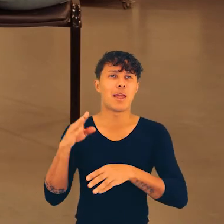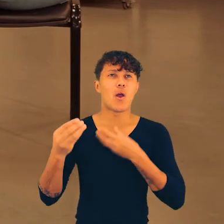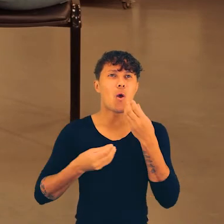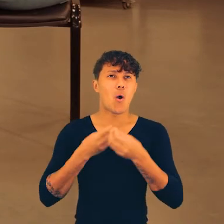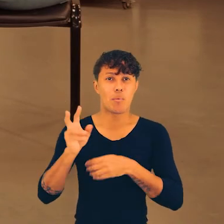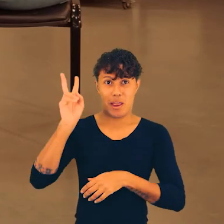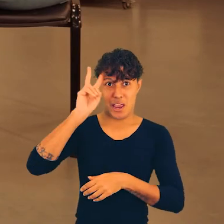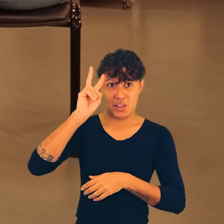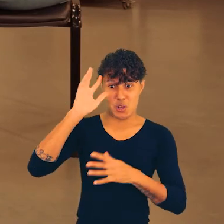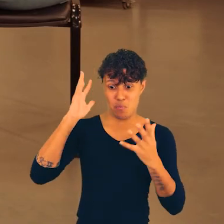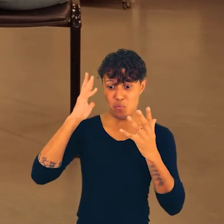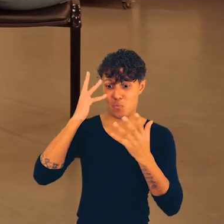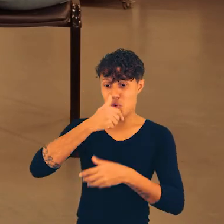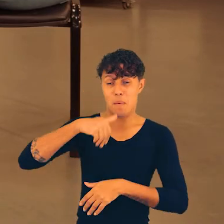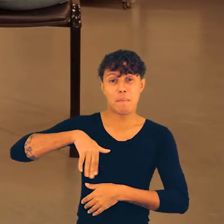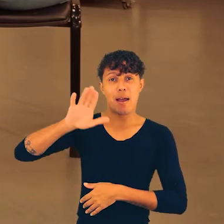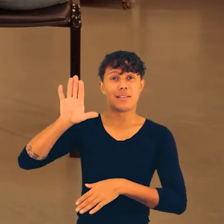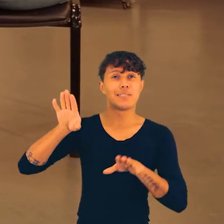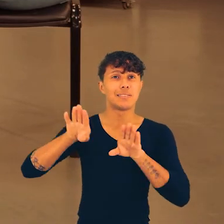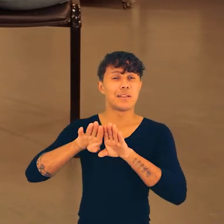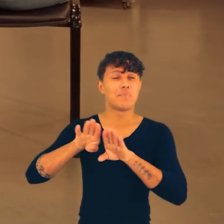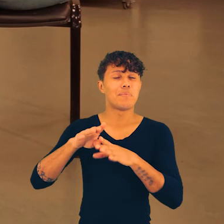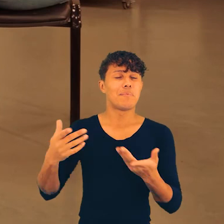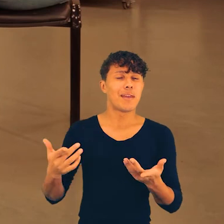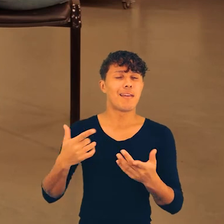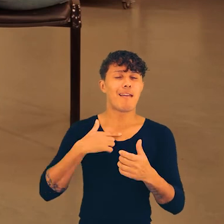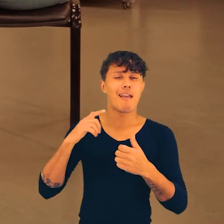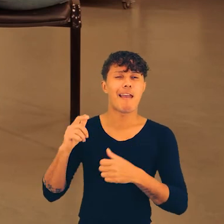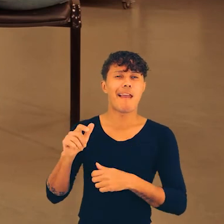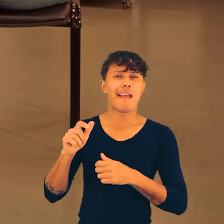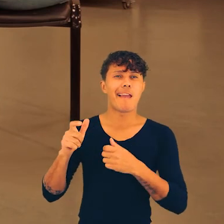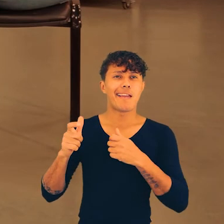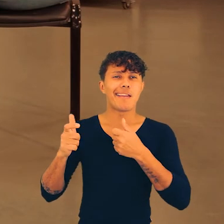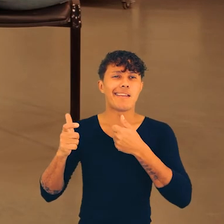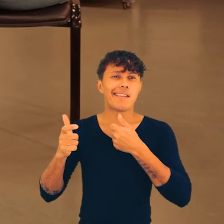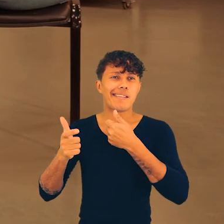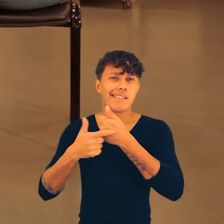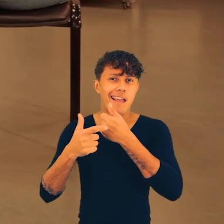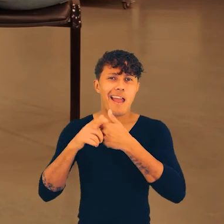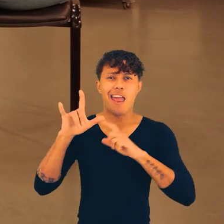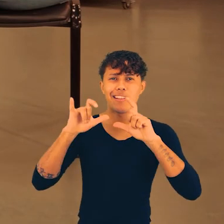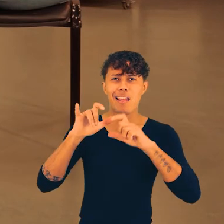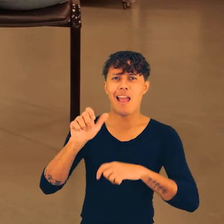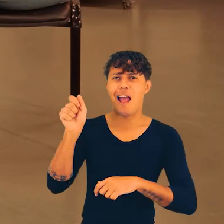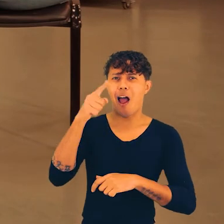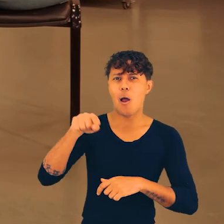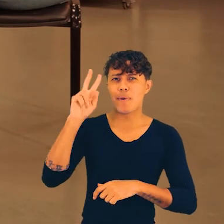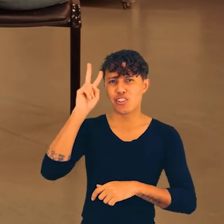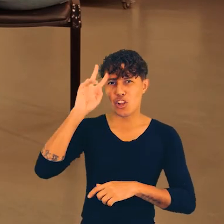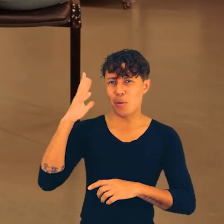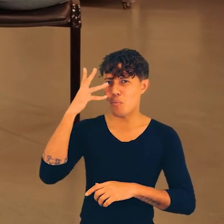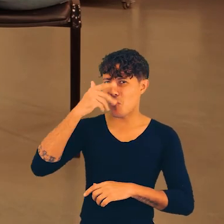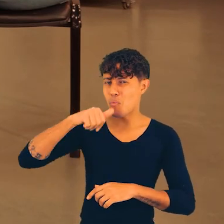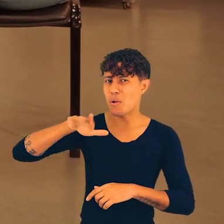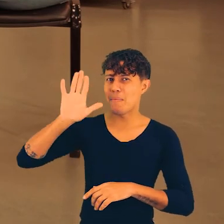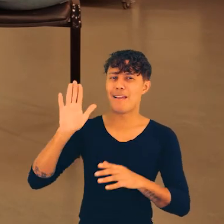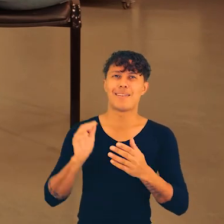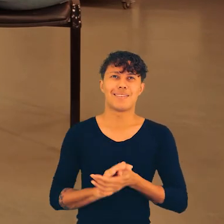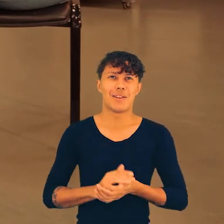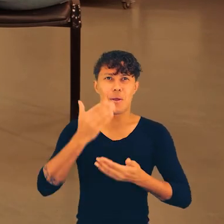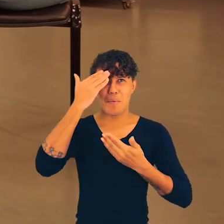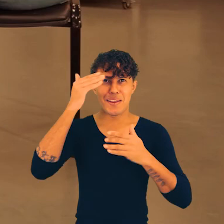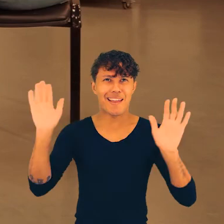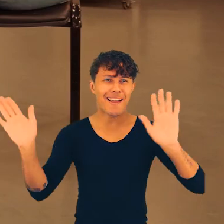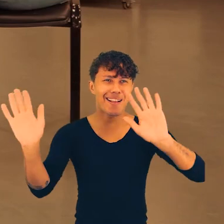projeto tão bonito e saber qual é a história mais bonita. Então, sigam no Instagram também, arroba a história mais bonita.